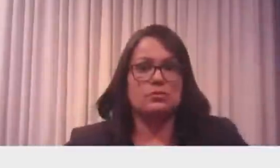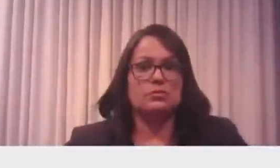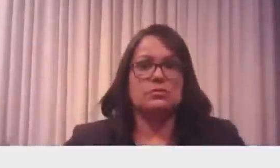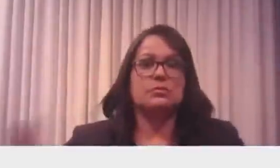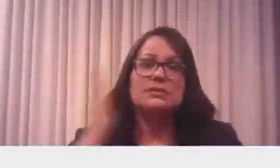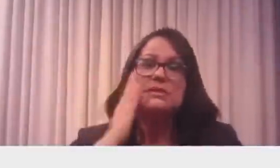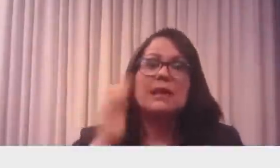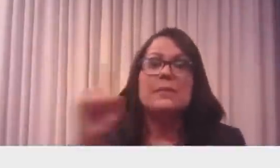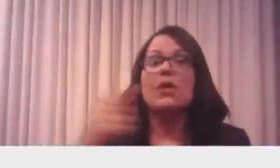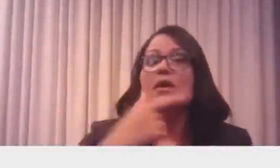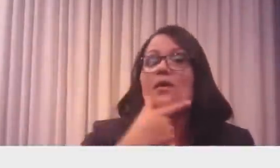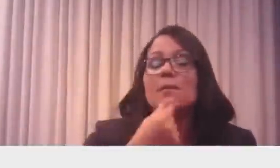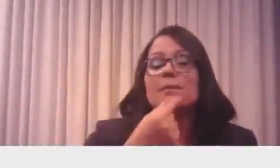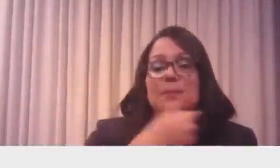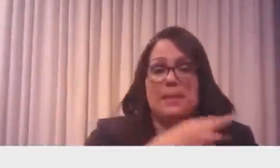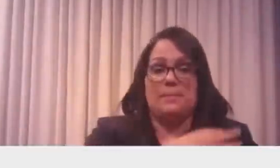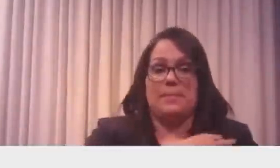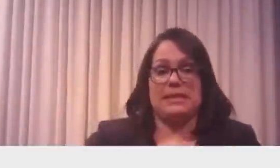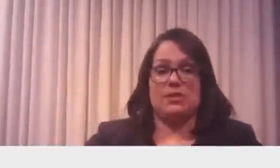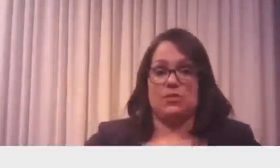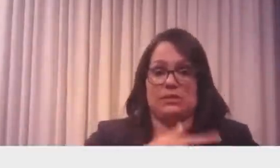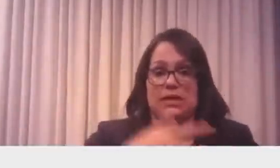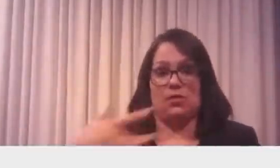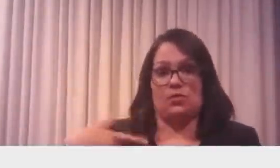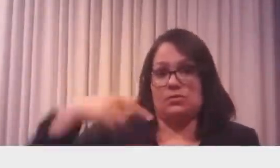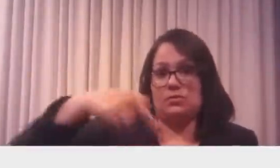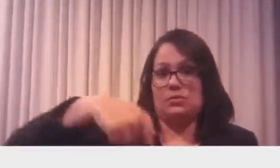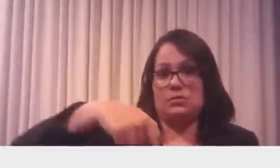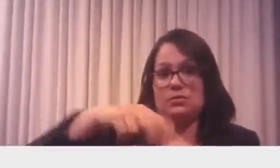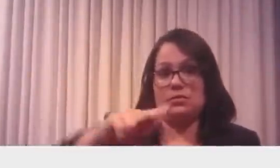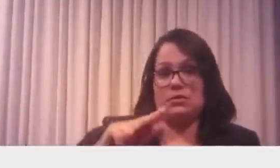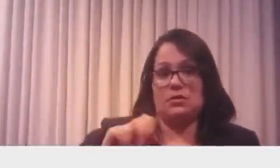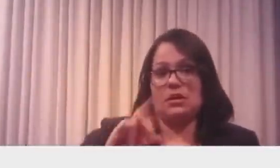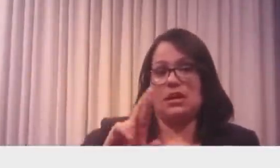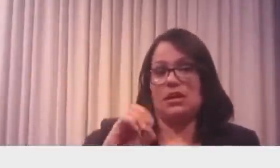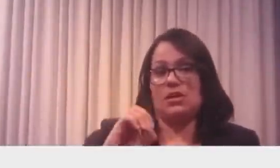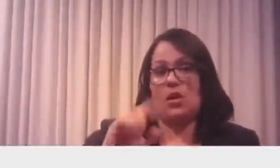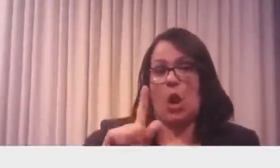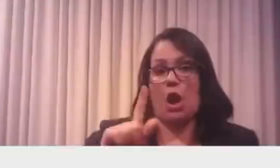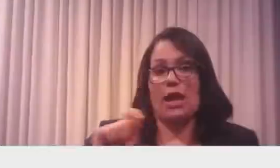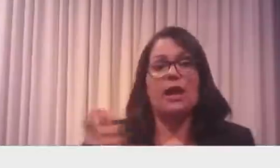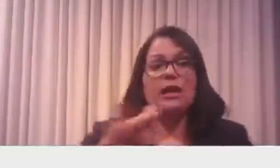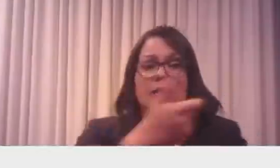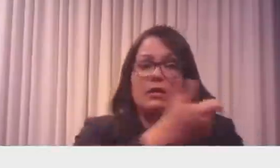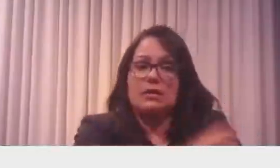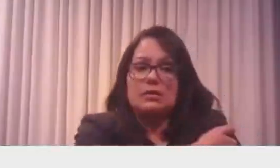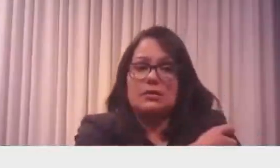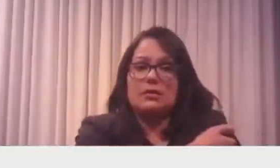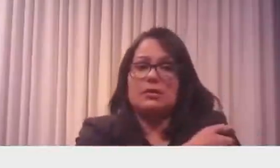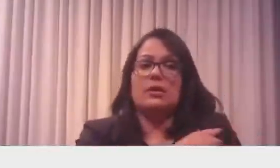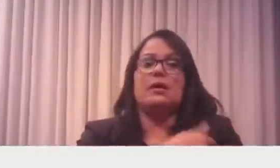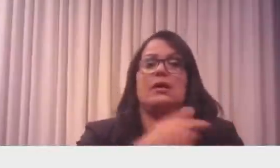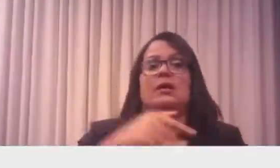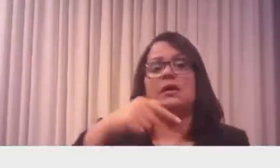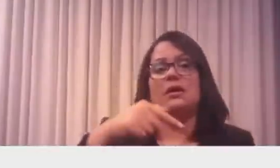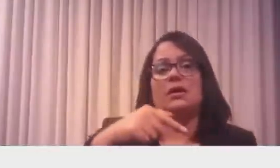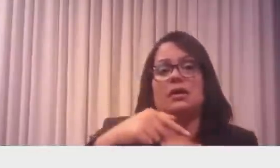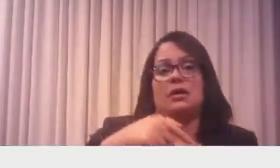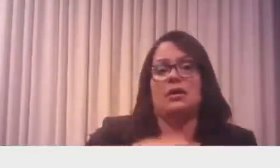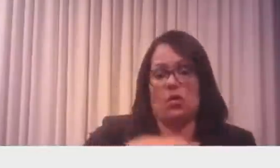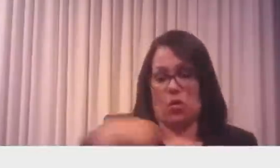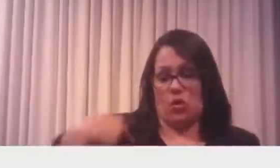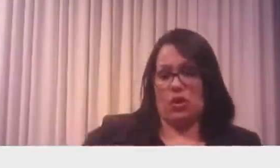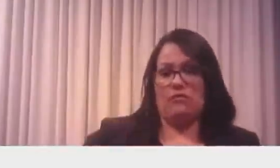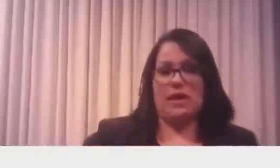Tomou as duas doses da Coronavac e está infectado. Vivia de máscara e está infectado.